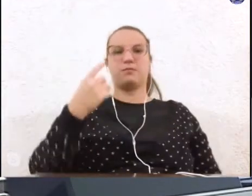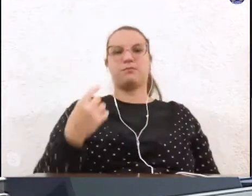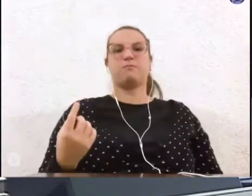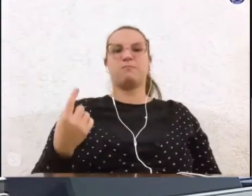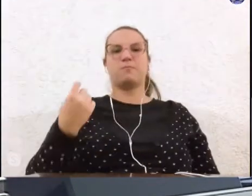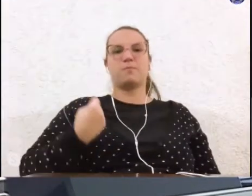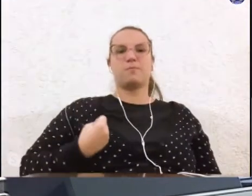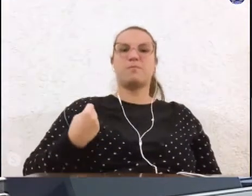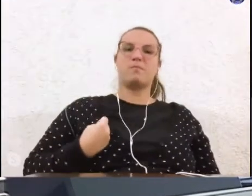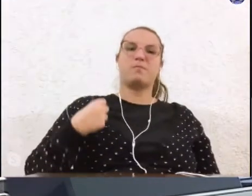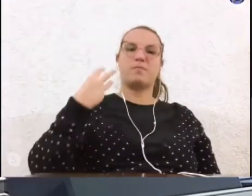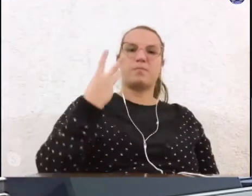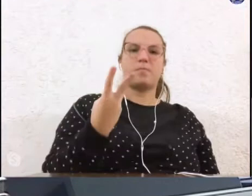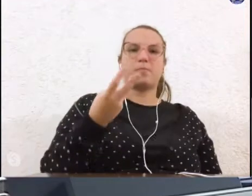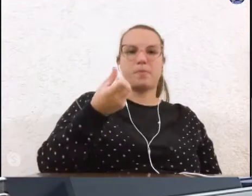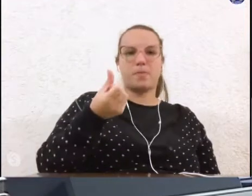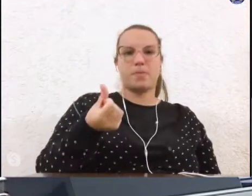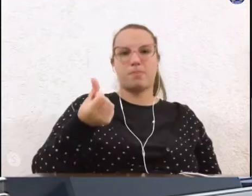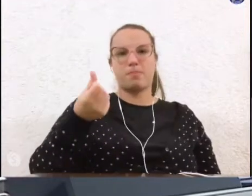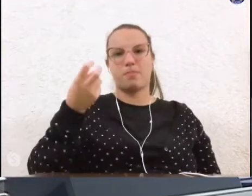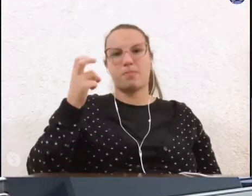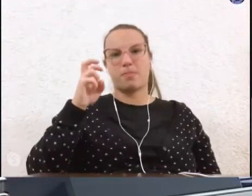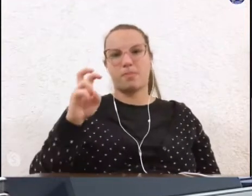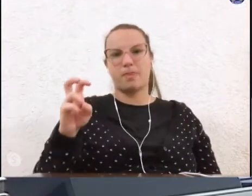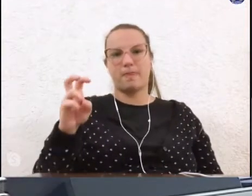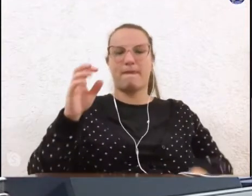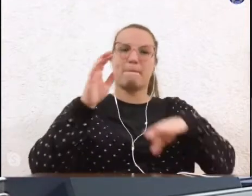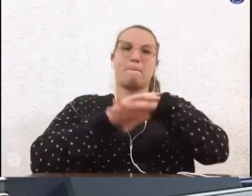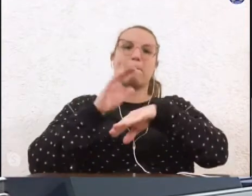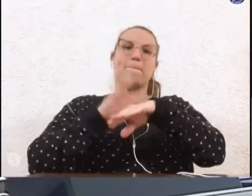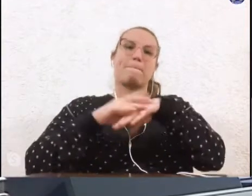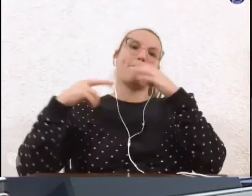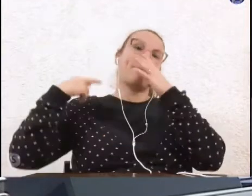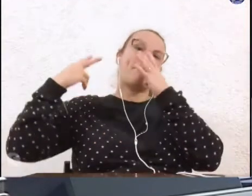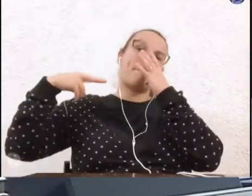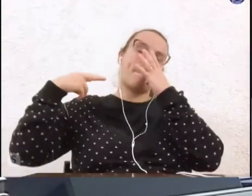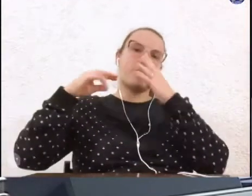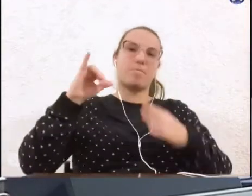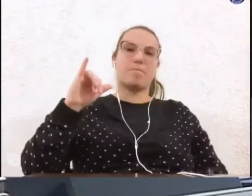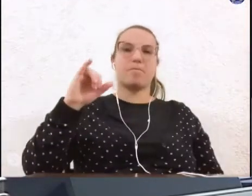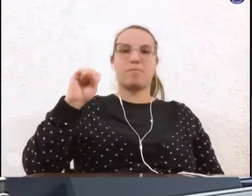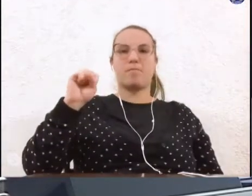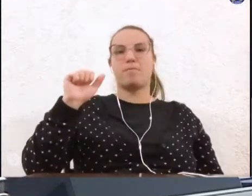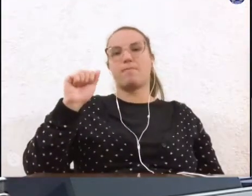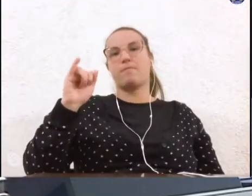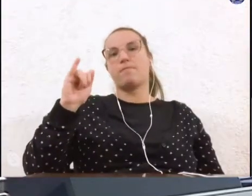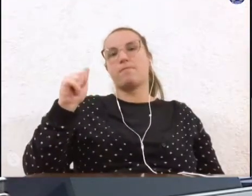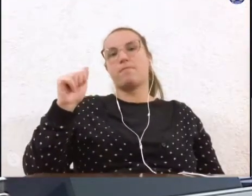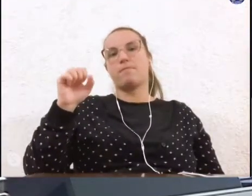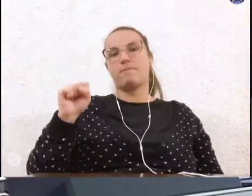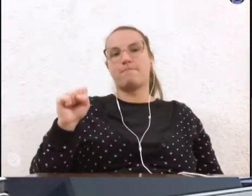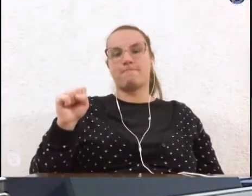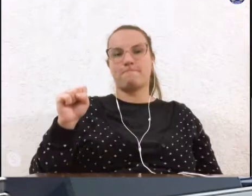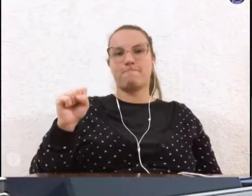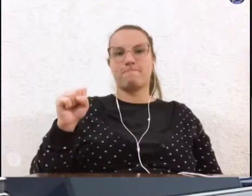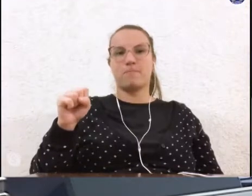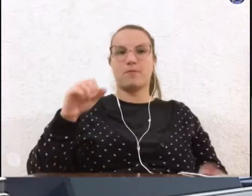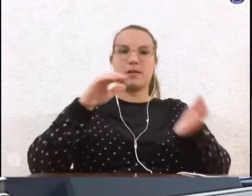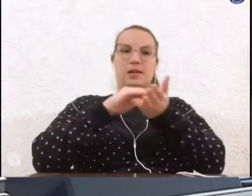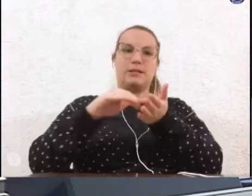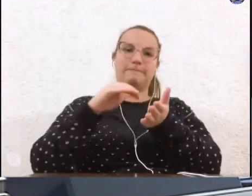365, de autoria do vereador Isaías Colino, ao secretário de